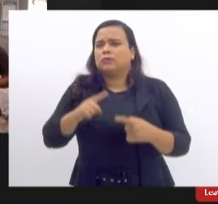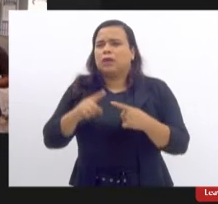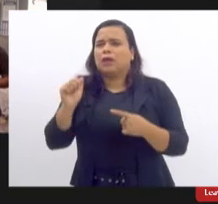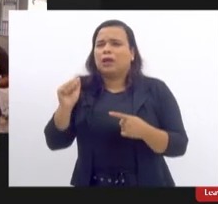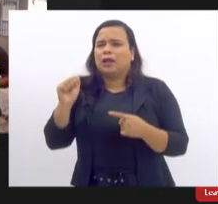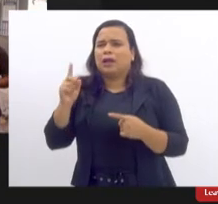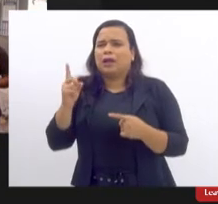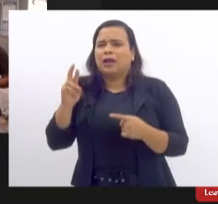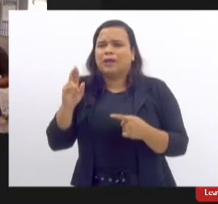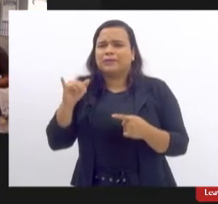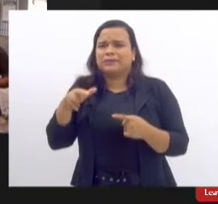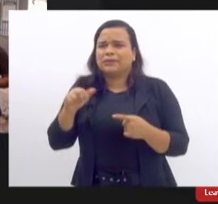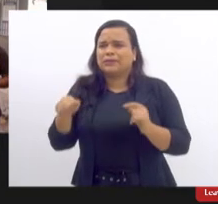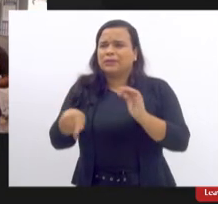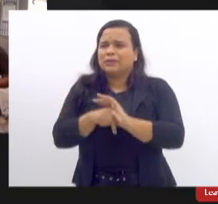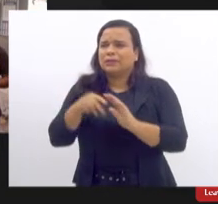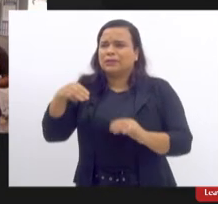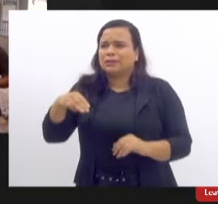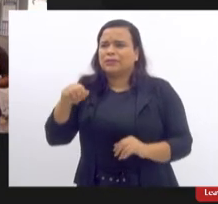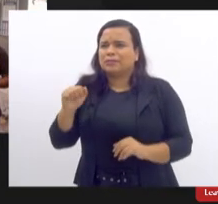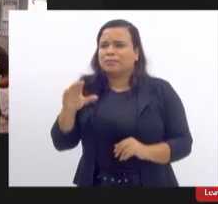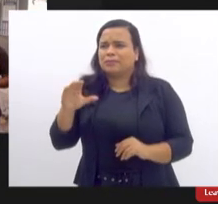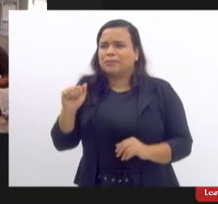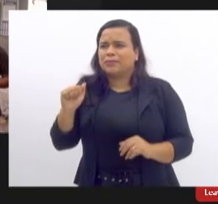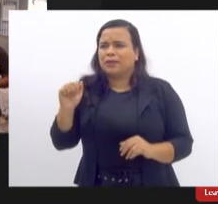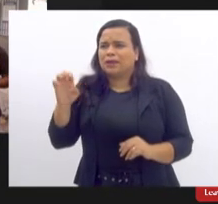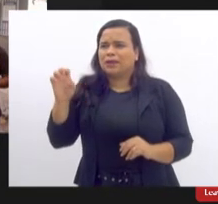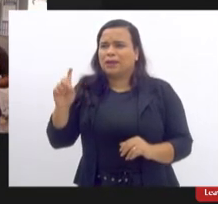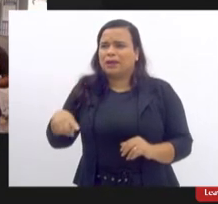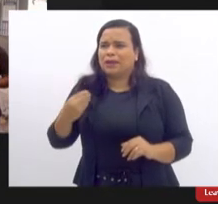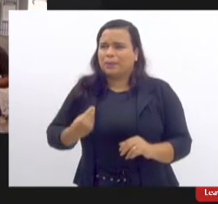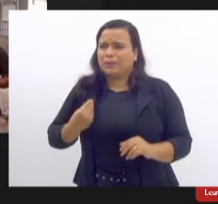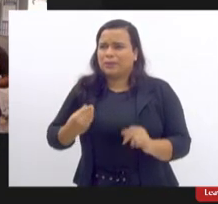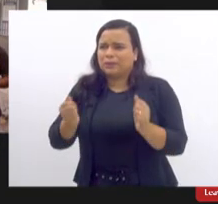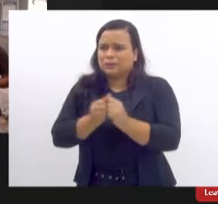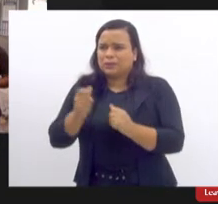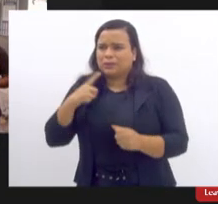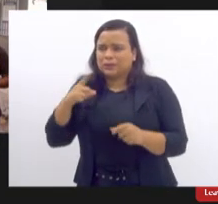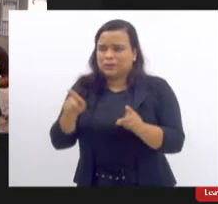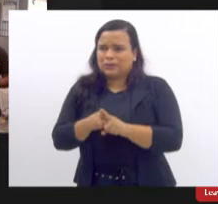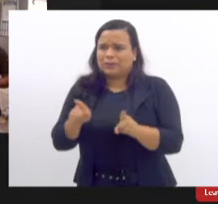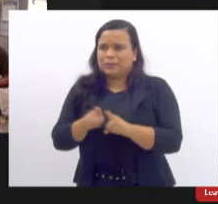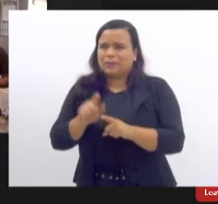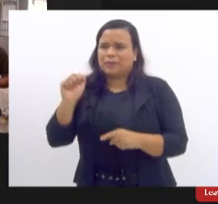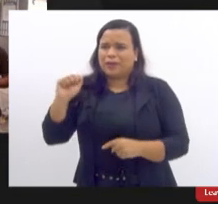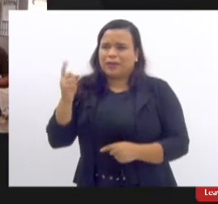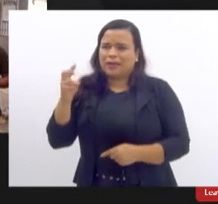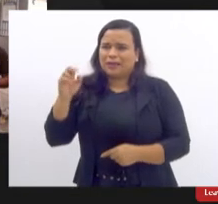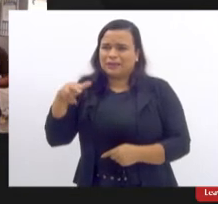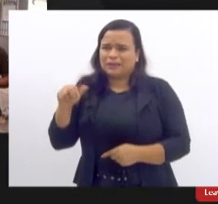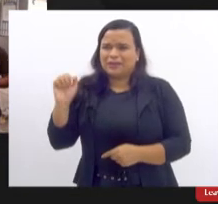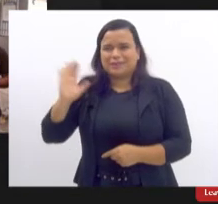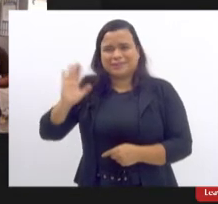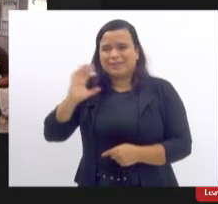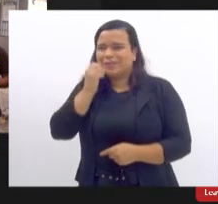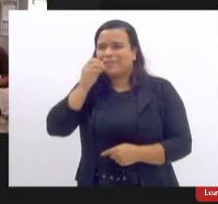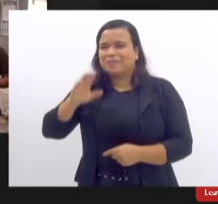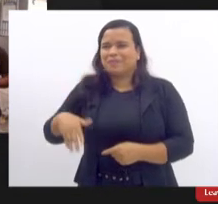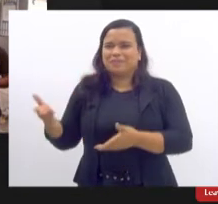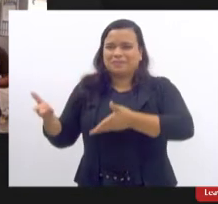de Macaé está aqui presente também Adriana boa tarde bem-vinda bom